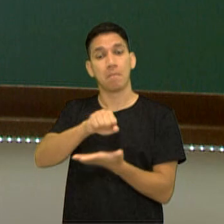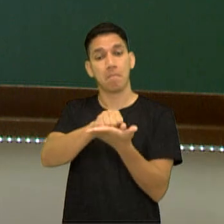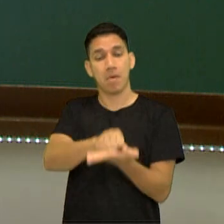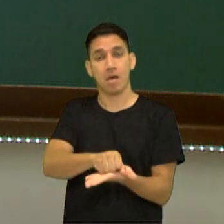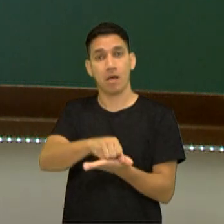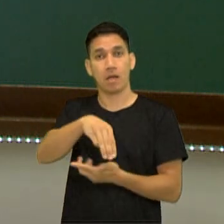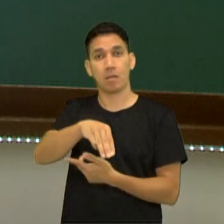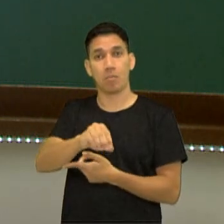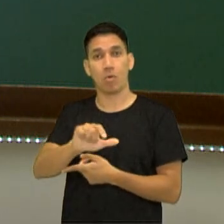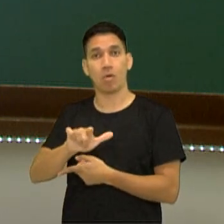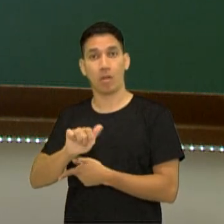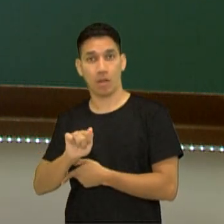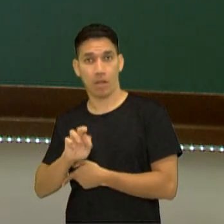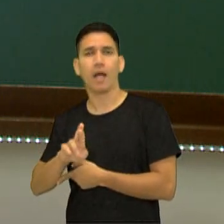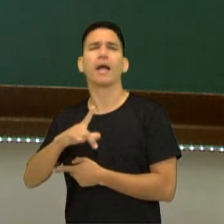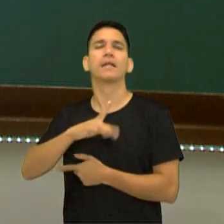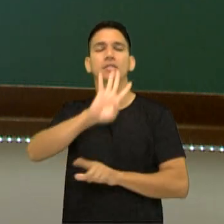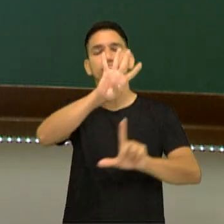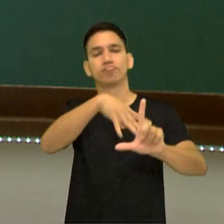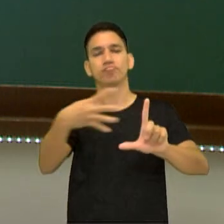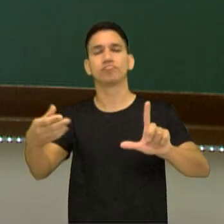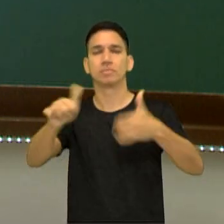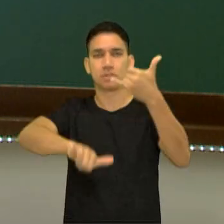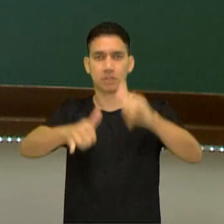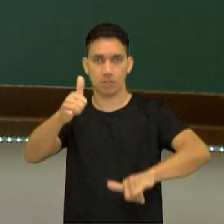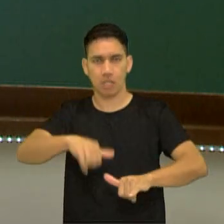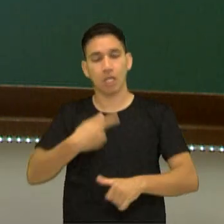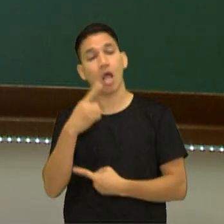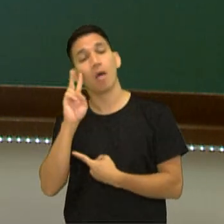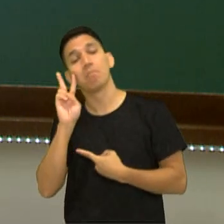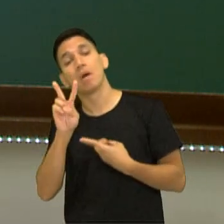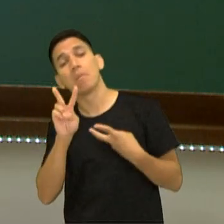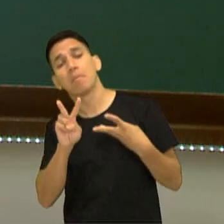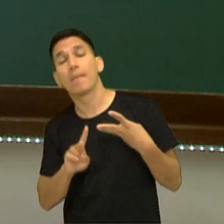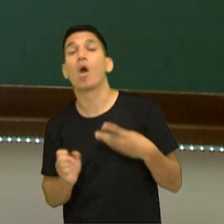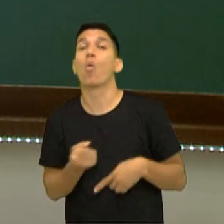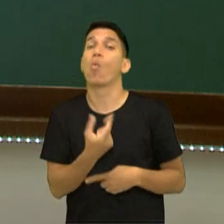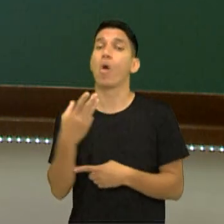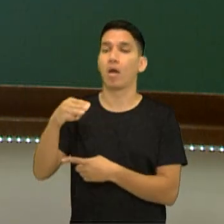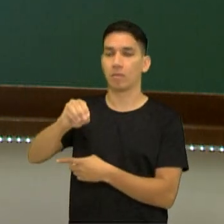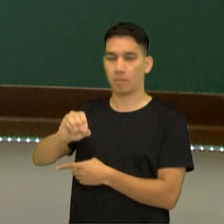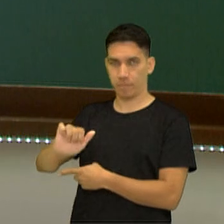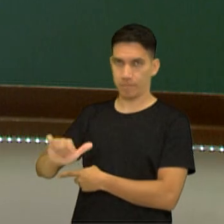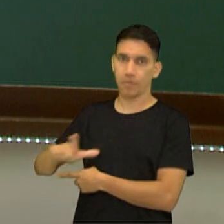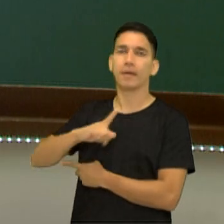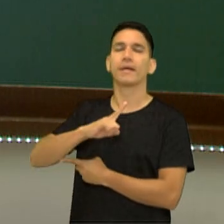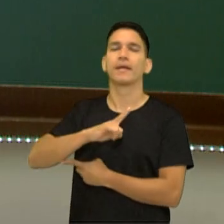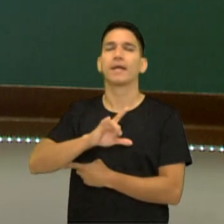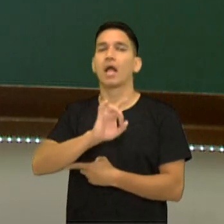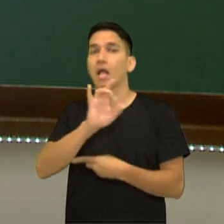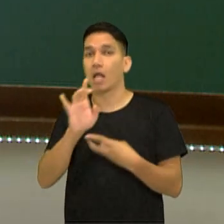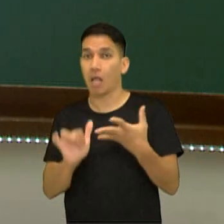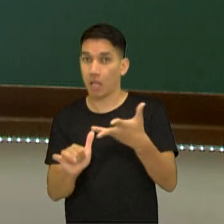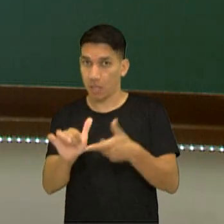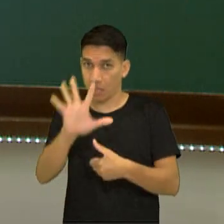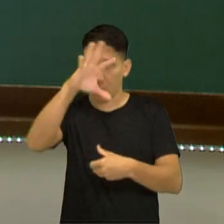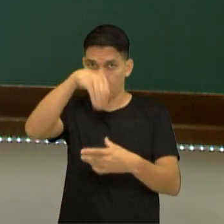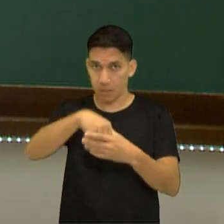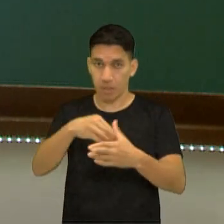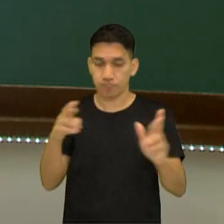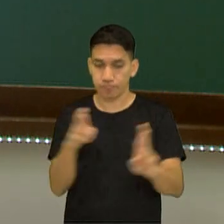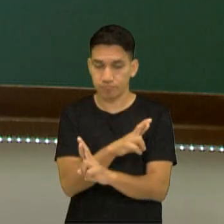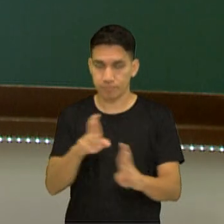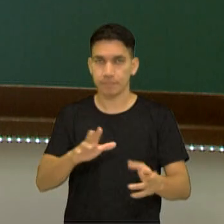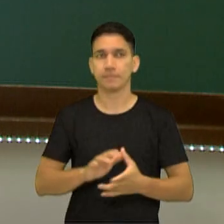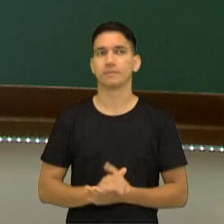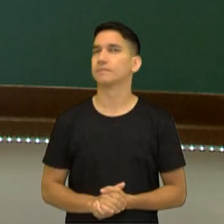que eu consigo obter lá na tabela periódica, e aí eu consigo ver quantos mols eu tenho de determinada substância dentro dessa relação.